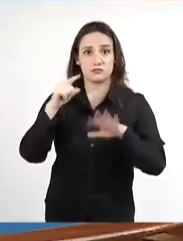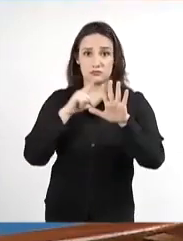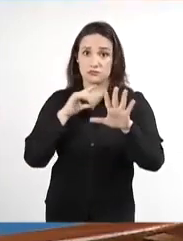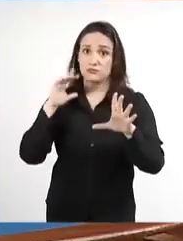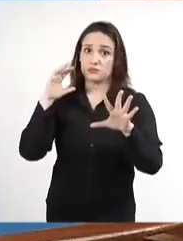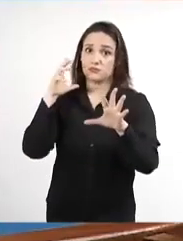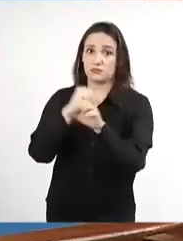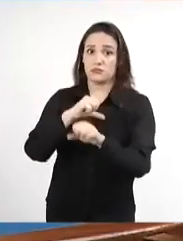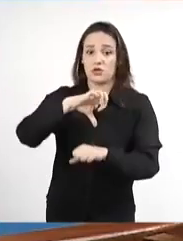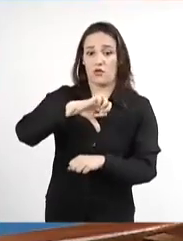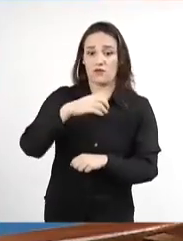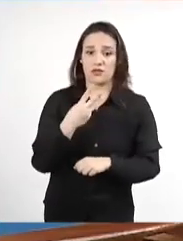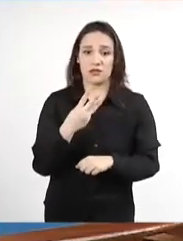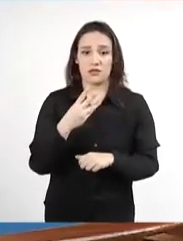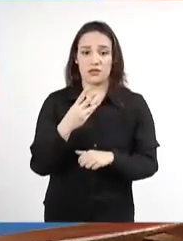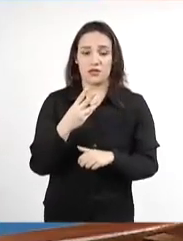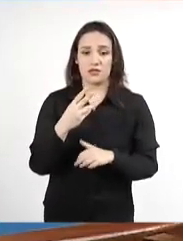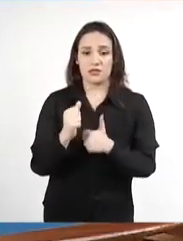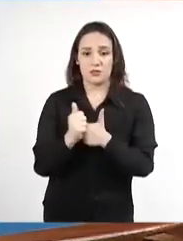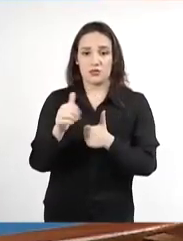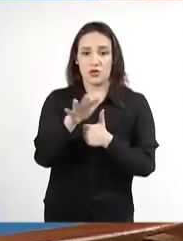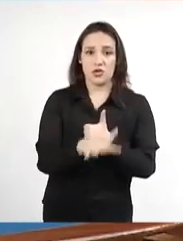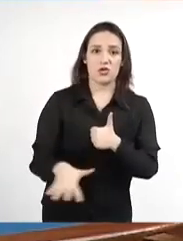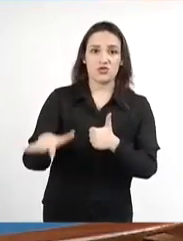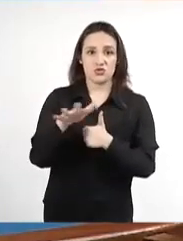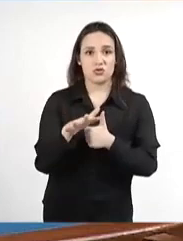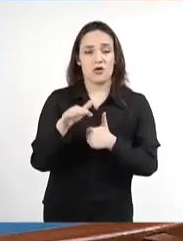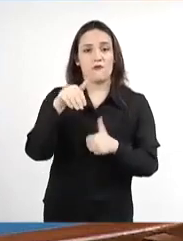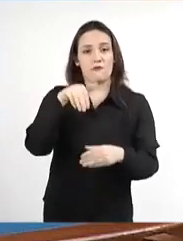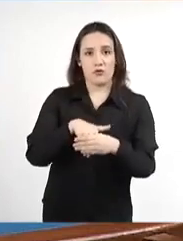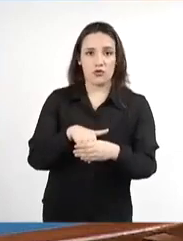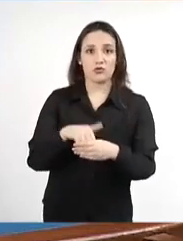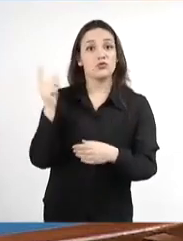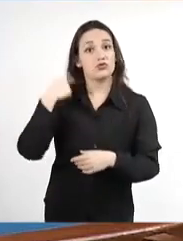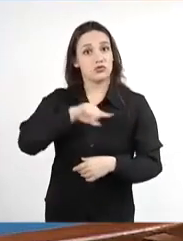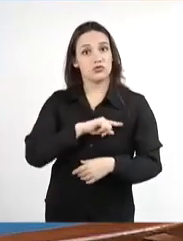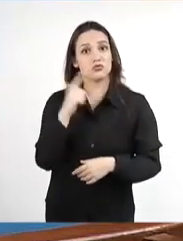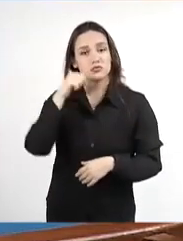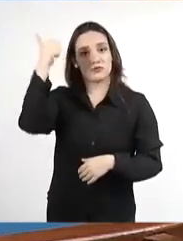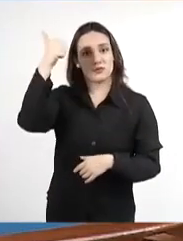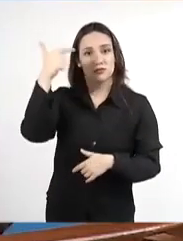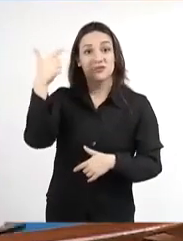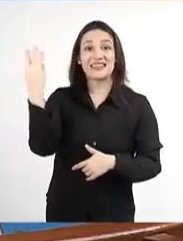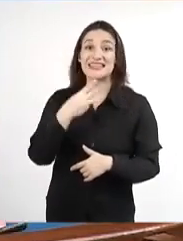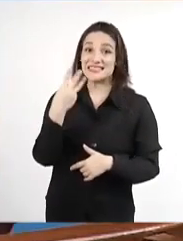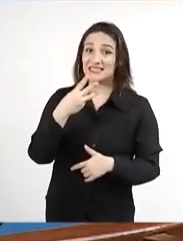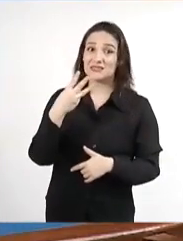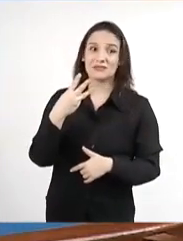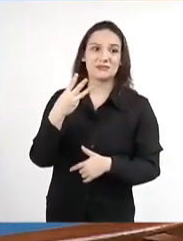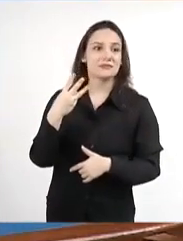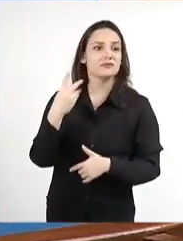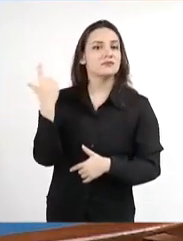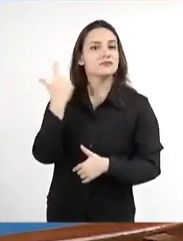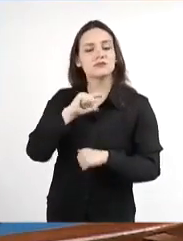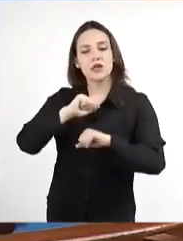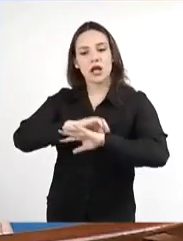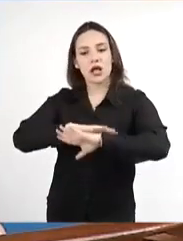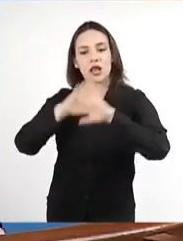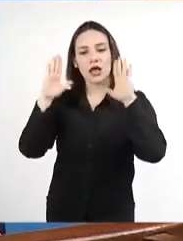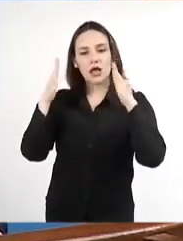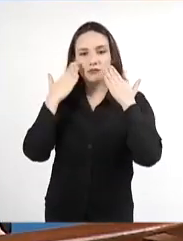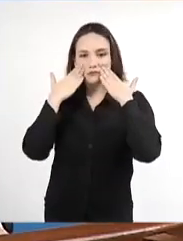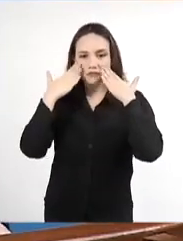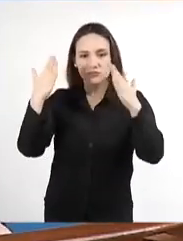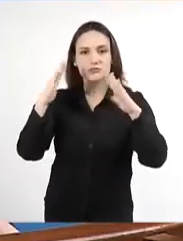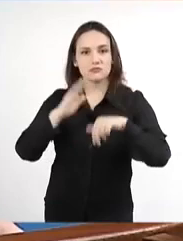tribunais regionais eleitorais do país, nós ficamos em terceiro lugar no ranking da transparência